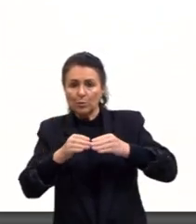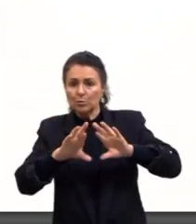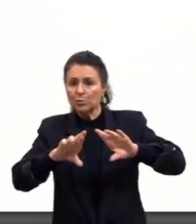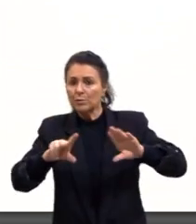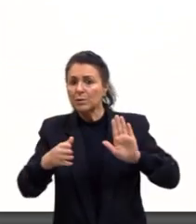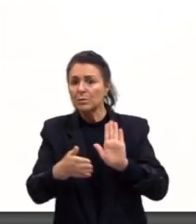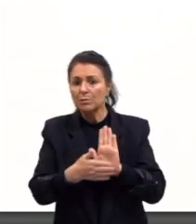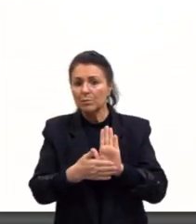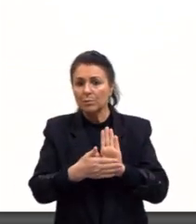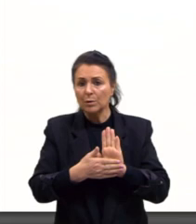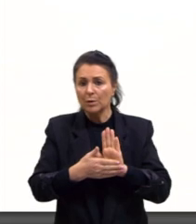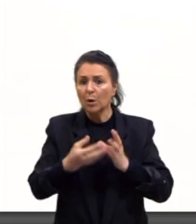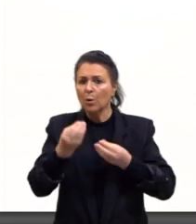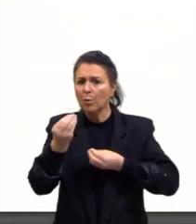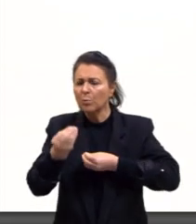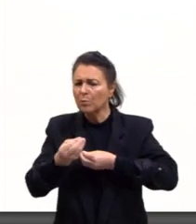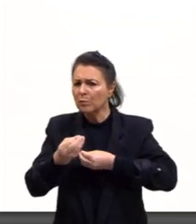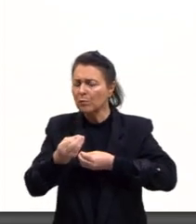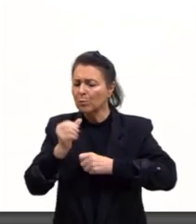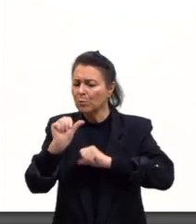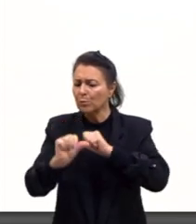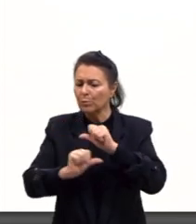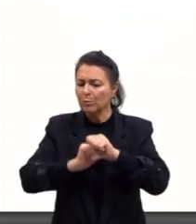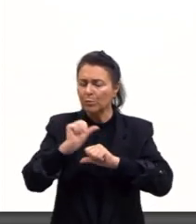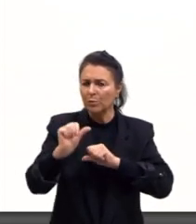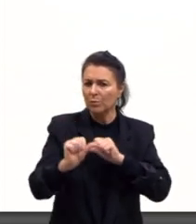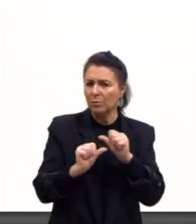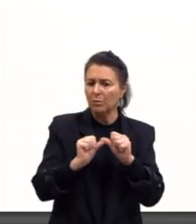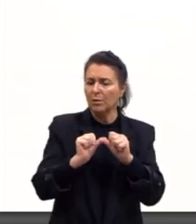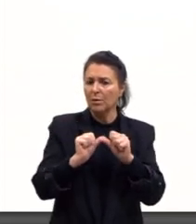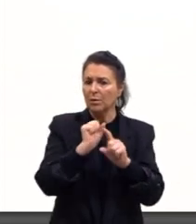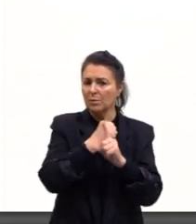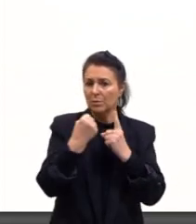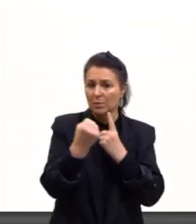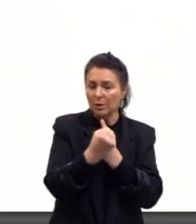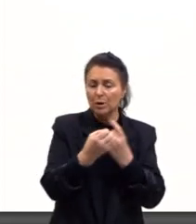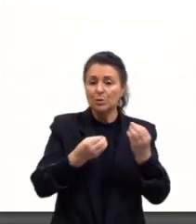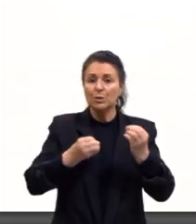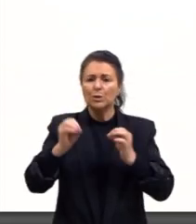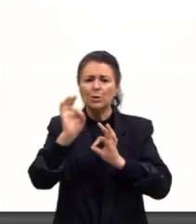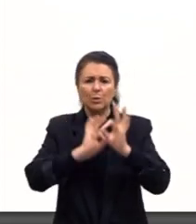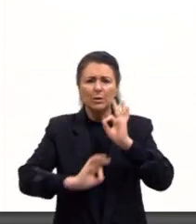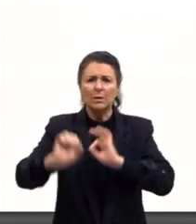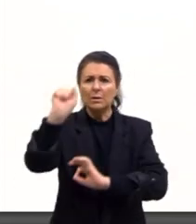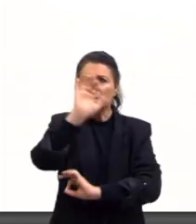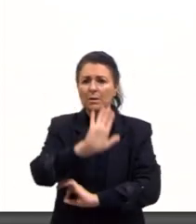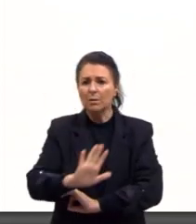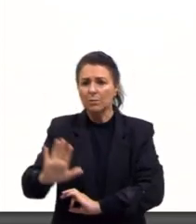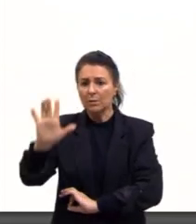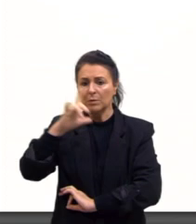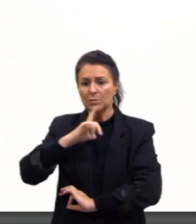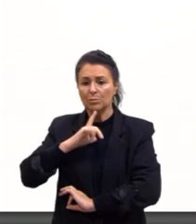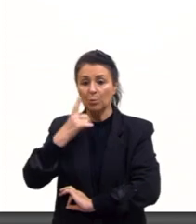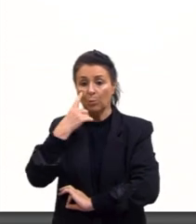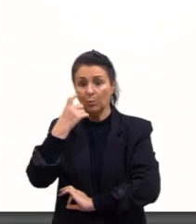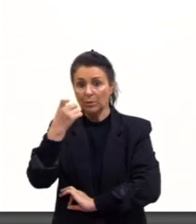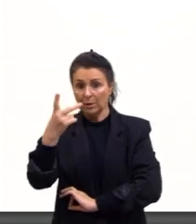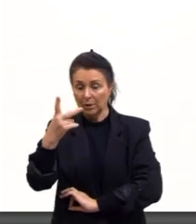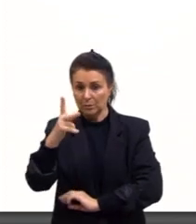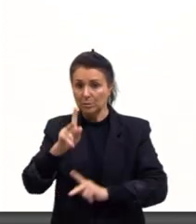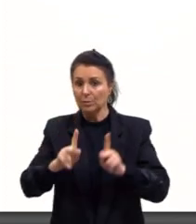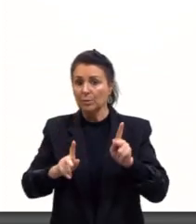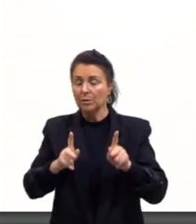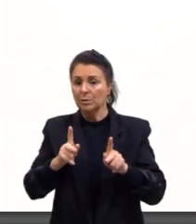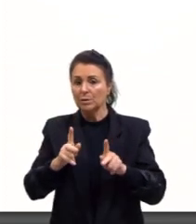propostas de como mudar a sociedade e como organizar esse Estado. E tinham interesses populares, interesse dos